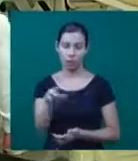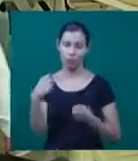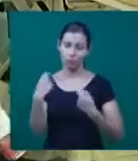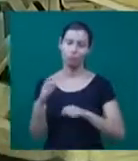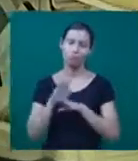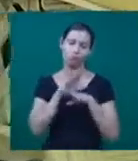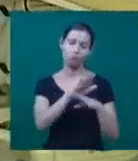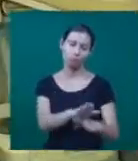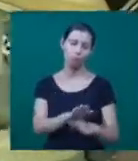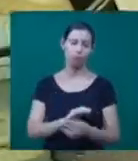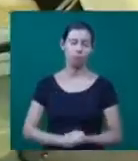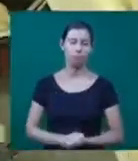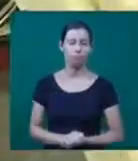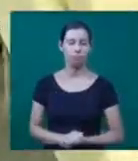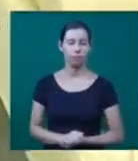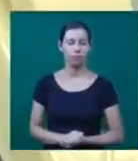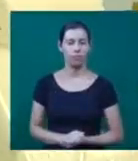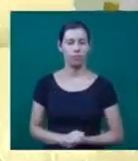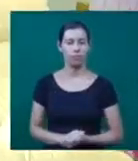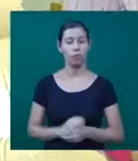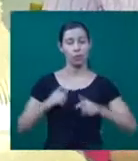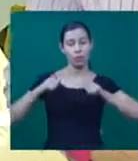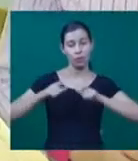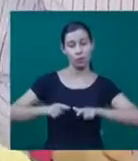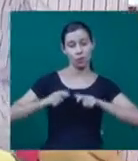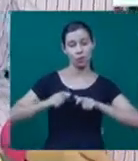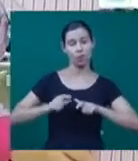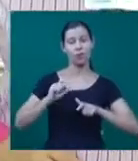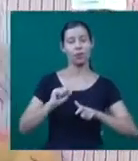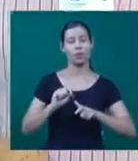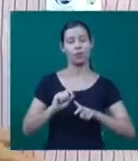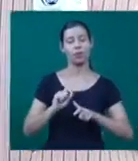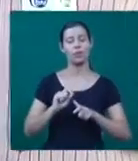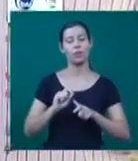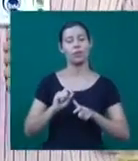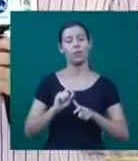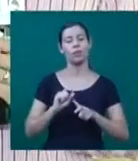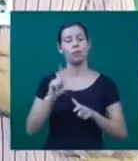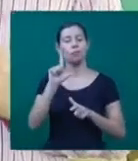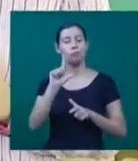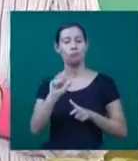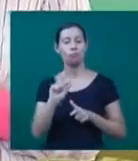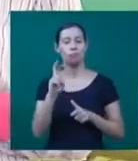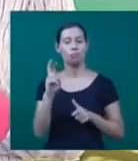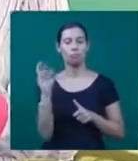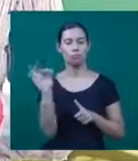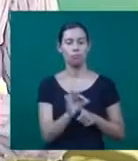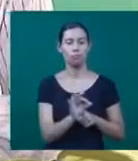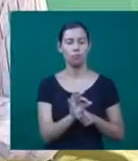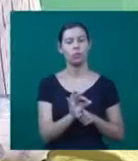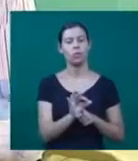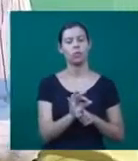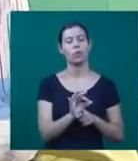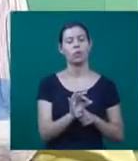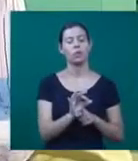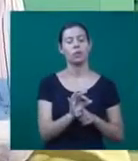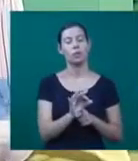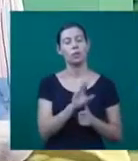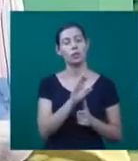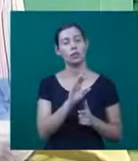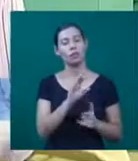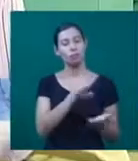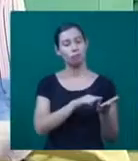últimas duas semanas, o Hemocentro de Uberlândia registrou uma queda de aproximadamente 50% no estoque, principalmente